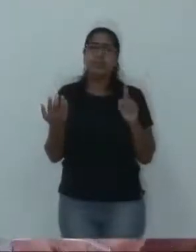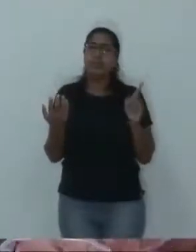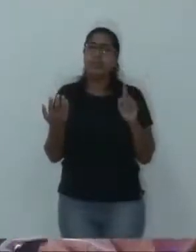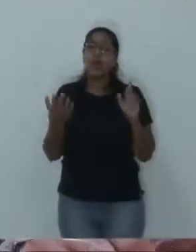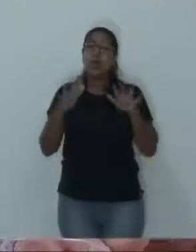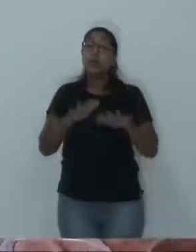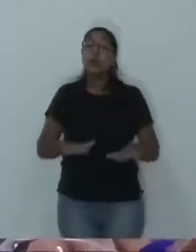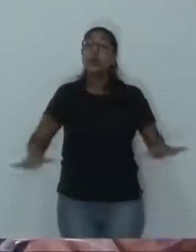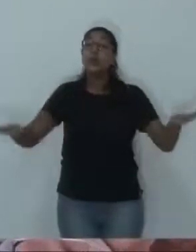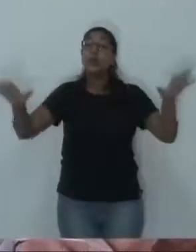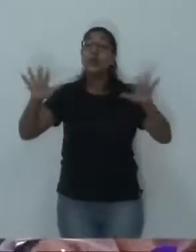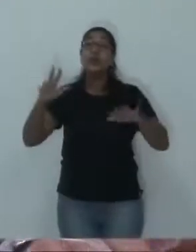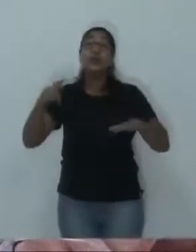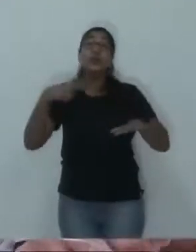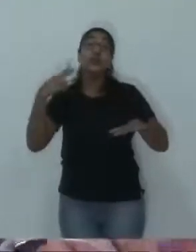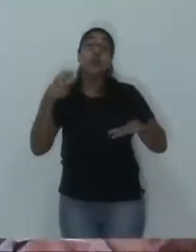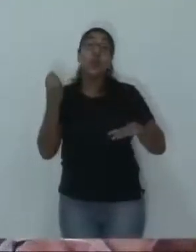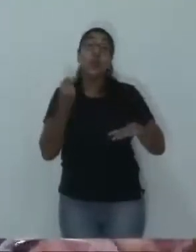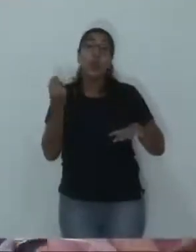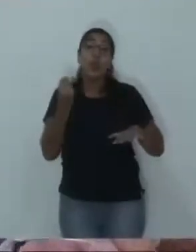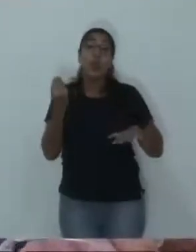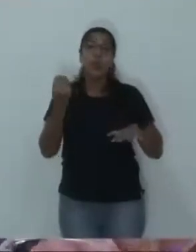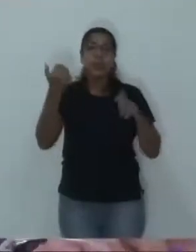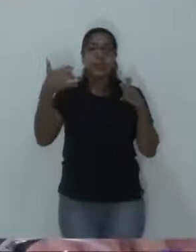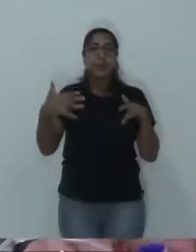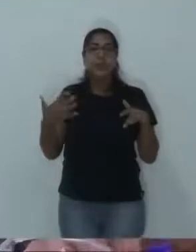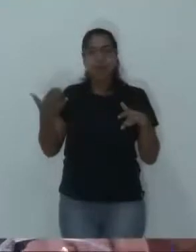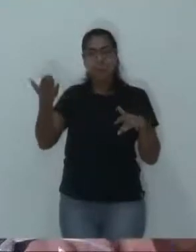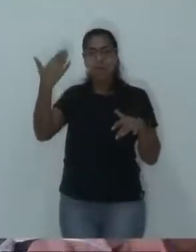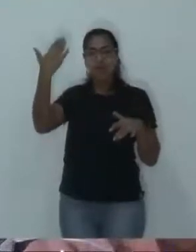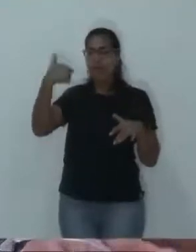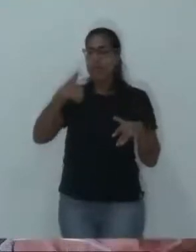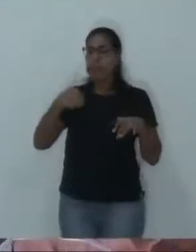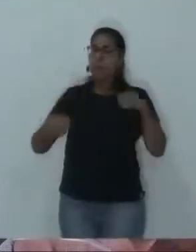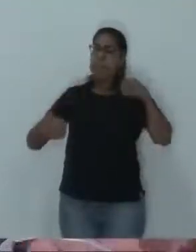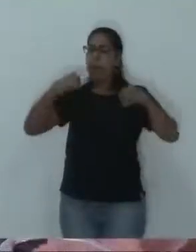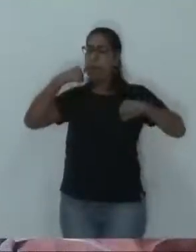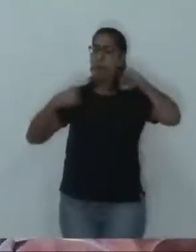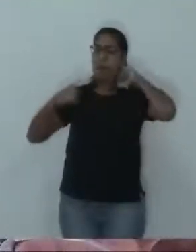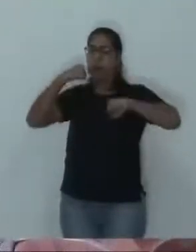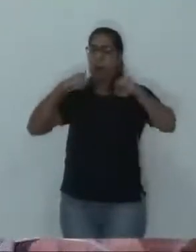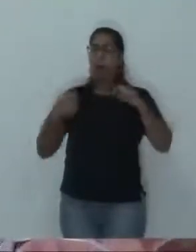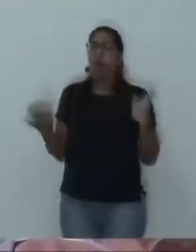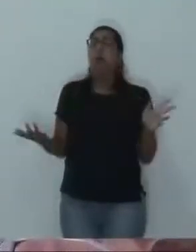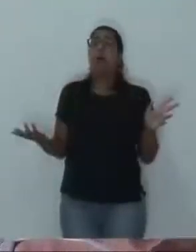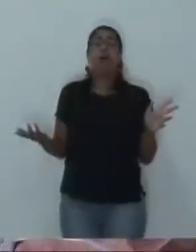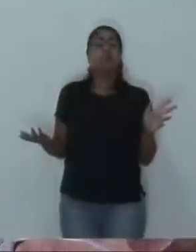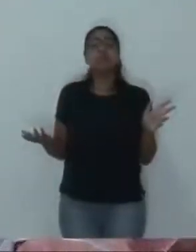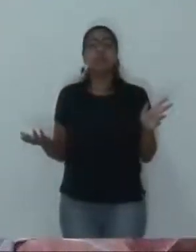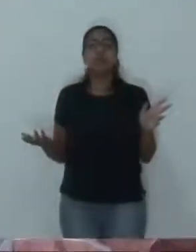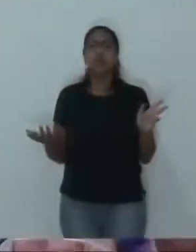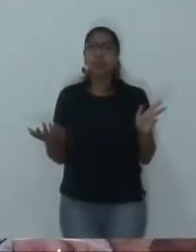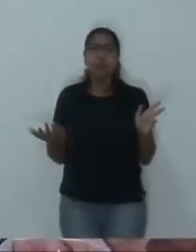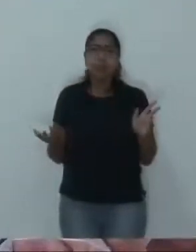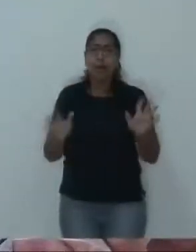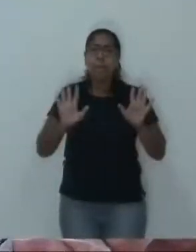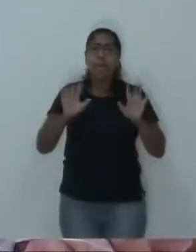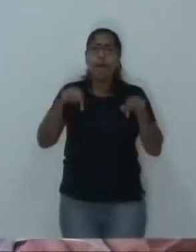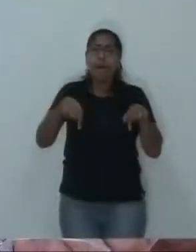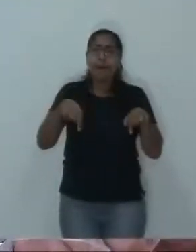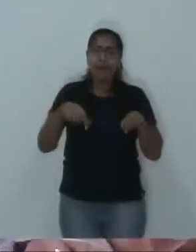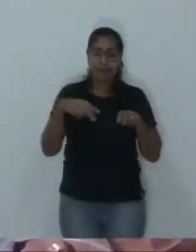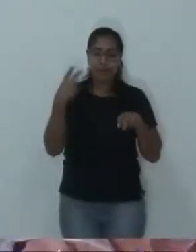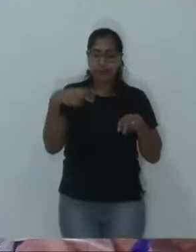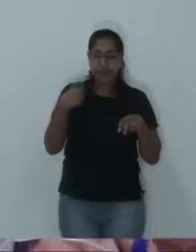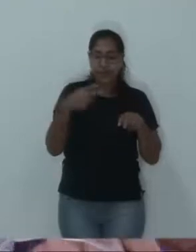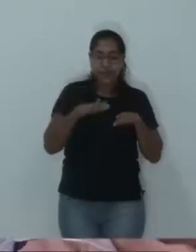todos os vereadores falando que ele levava o soco na cara, levava o soco na cara e aí e tal. Não, vereador, aqui o senhor está lá fora.